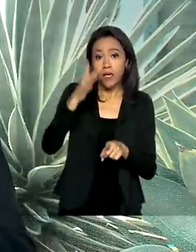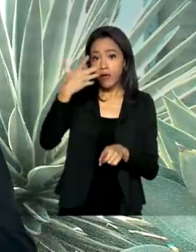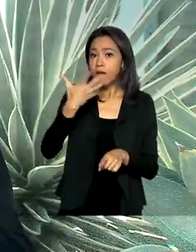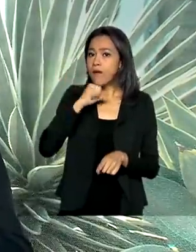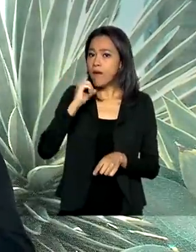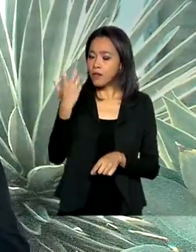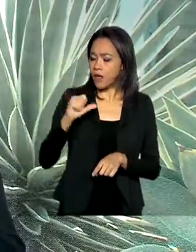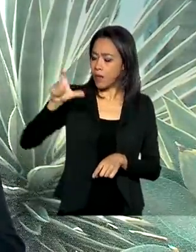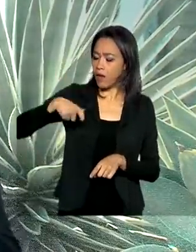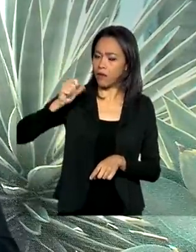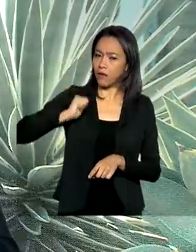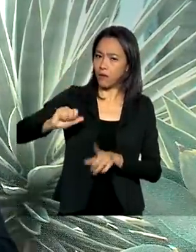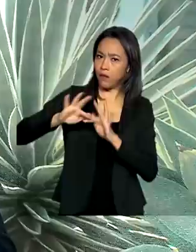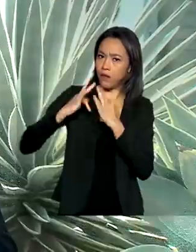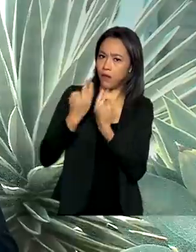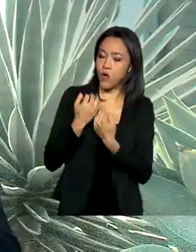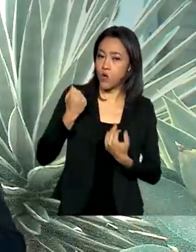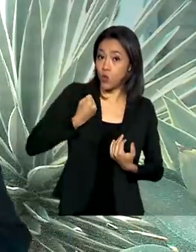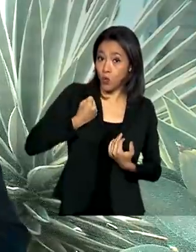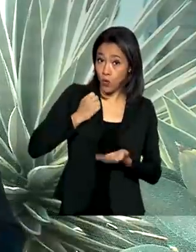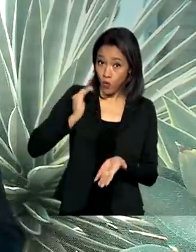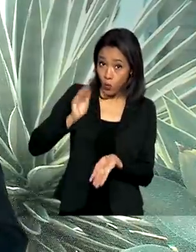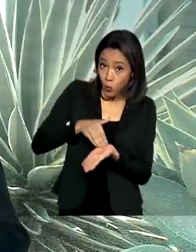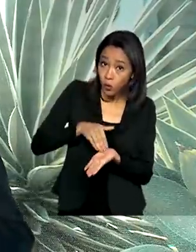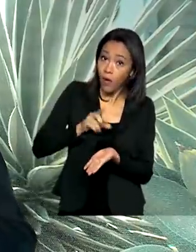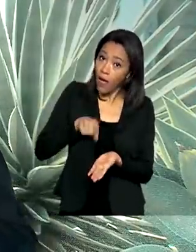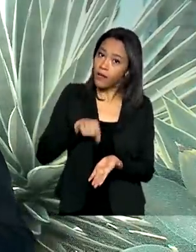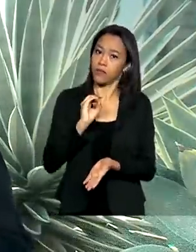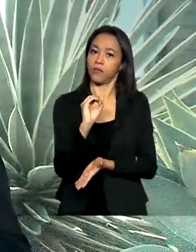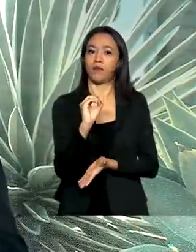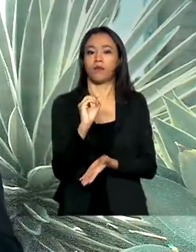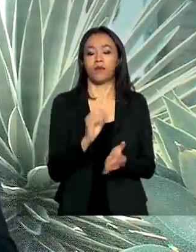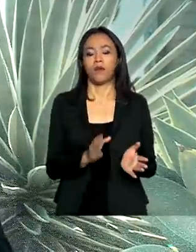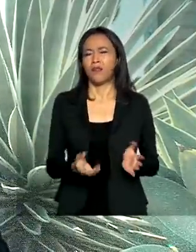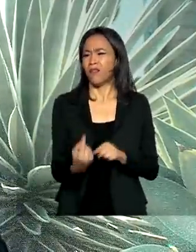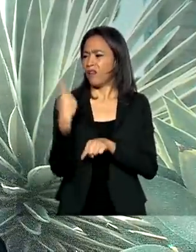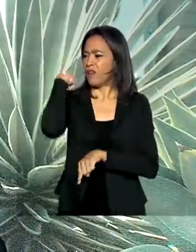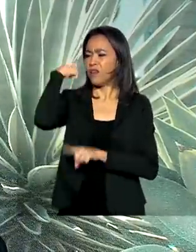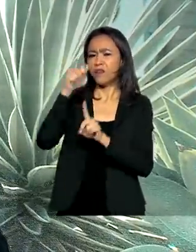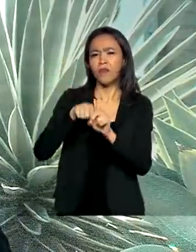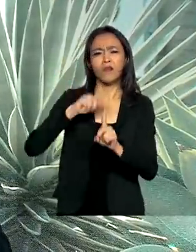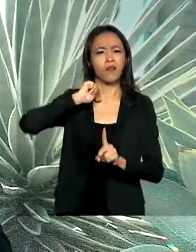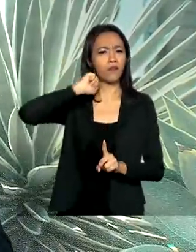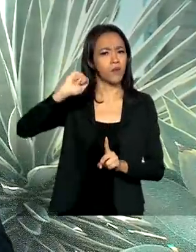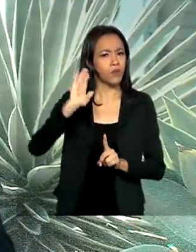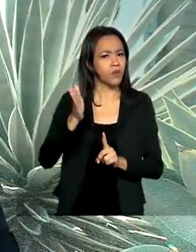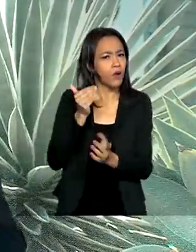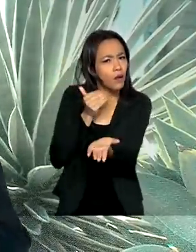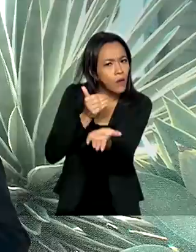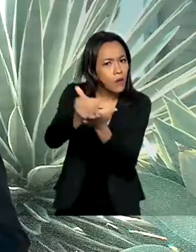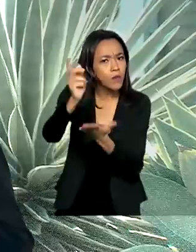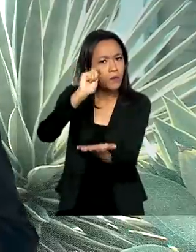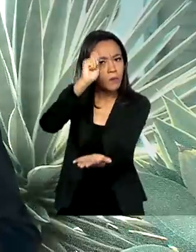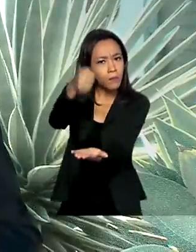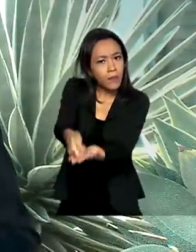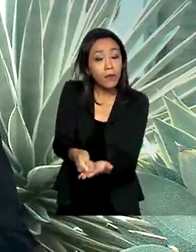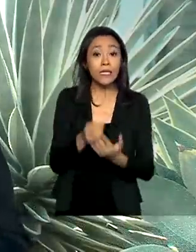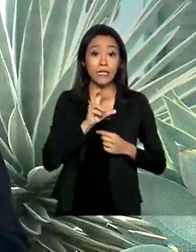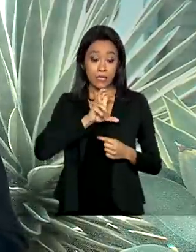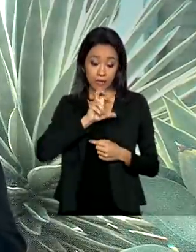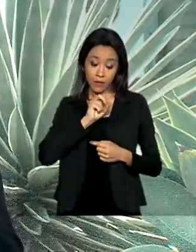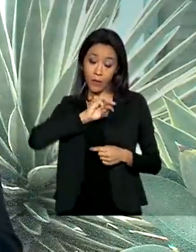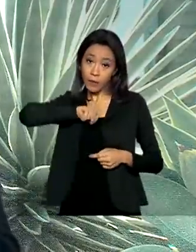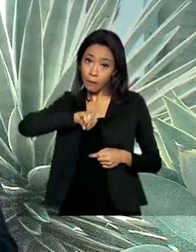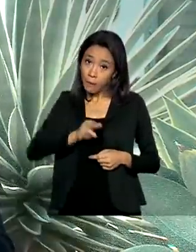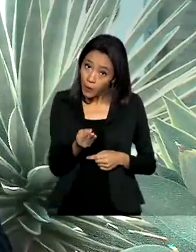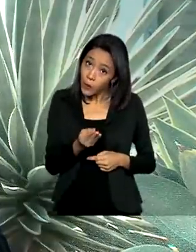número do início é igual a zero. Desde o dia 9 de abril, quando teve início o pagamento do auxílio emergencial, 50 milhões de pessoas